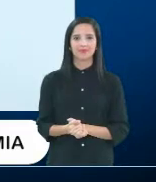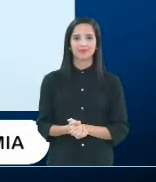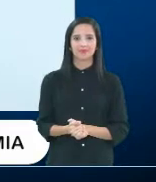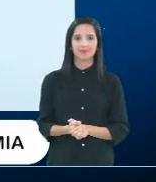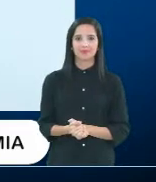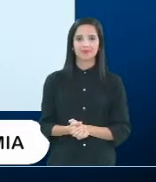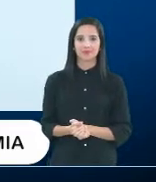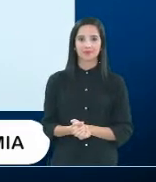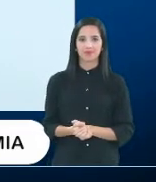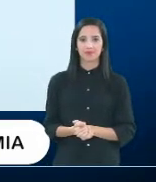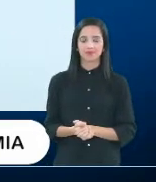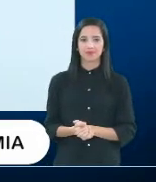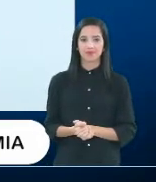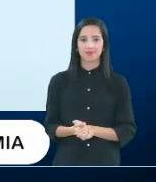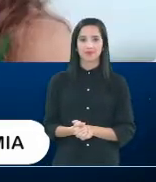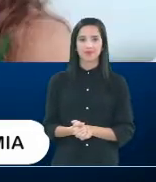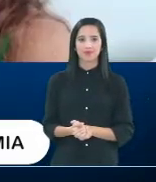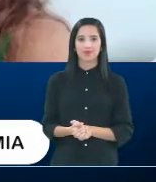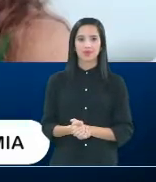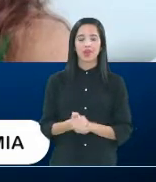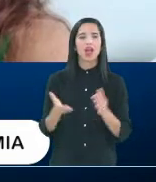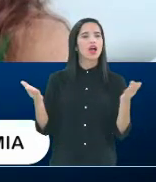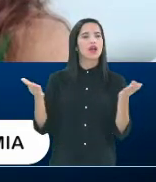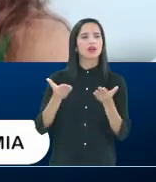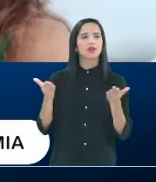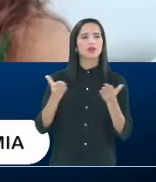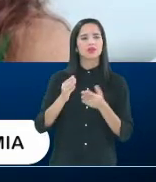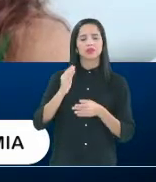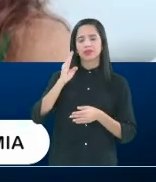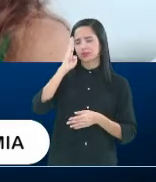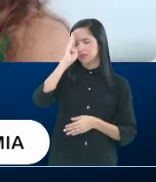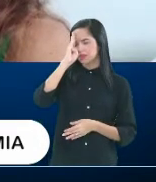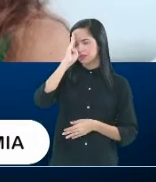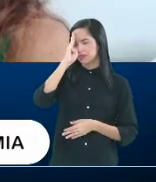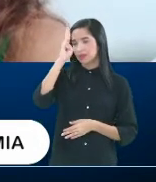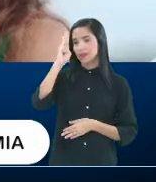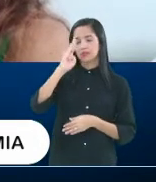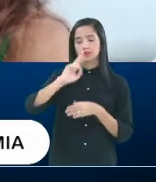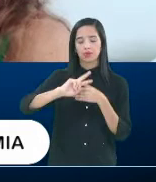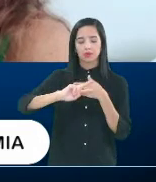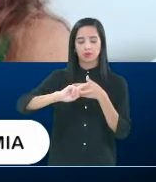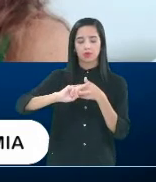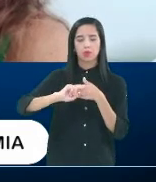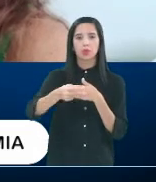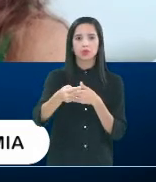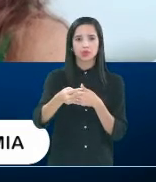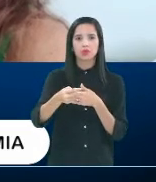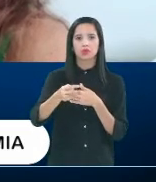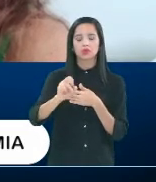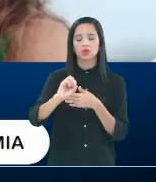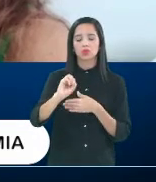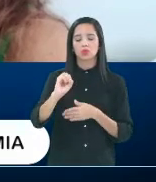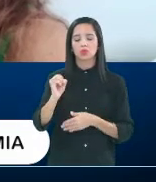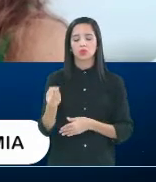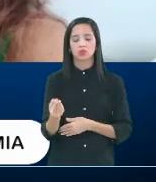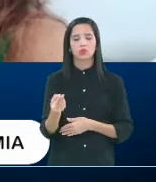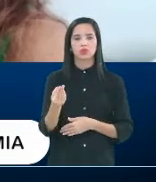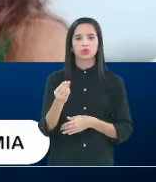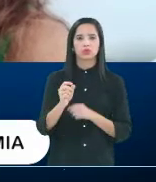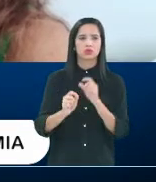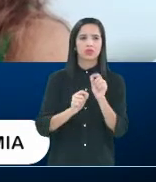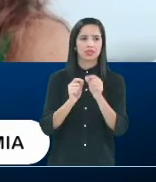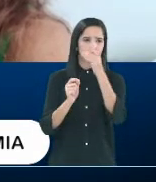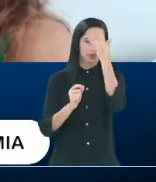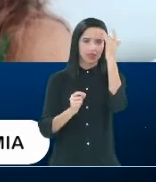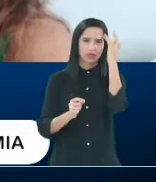doutora, nesse período, quais são as principais consequências ou quais são as situações que as pessoas